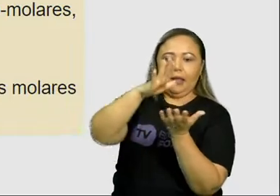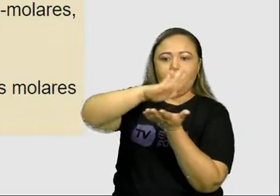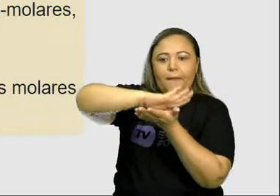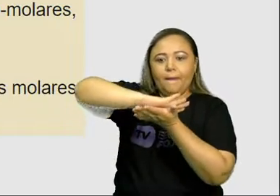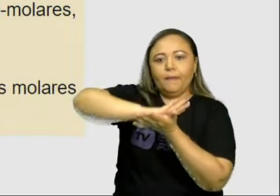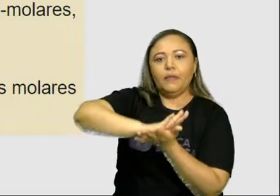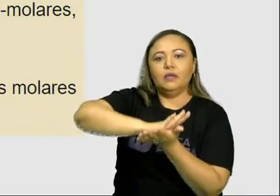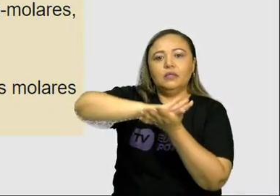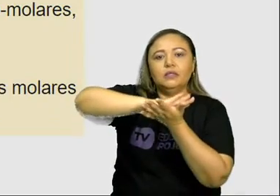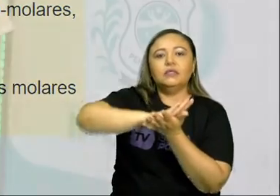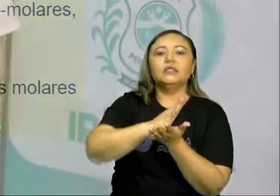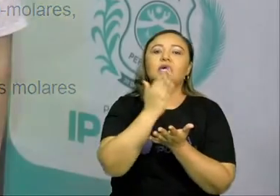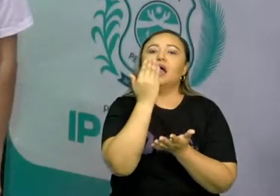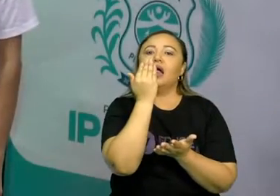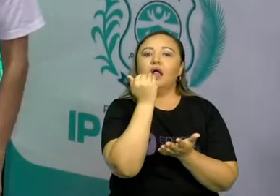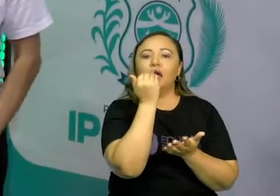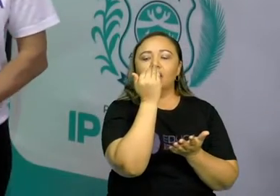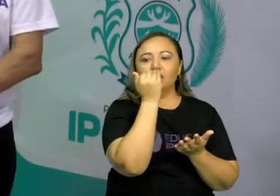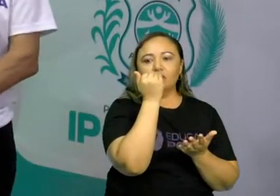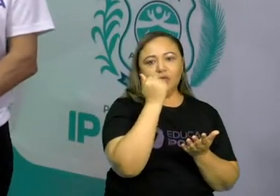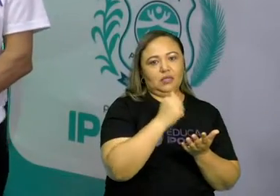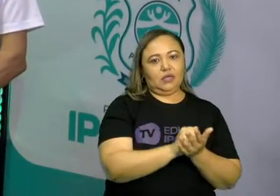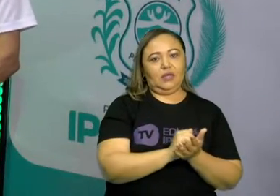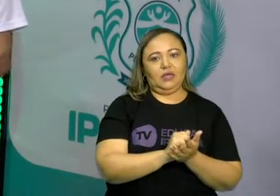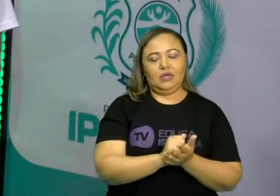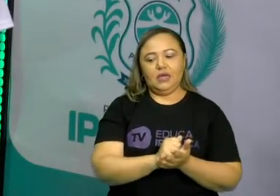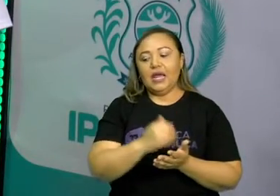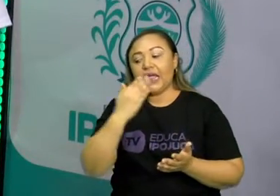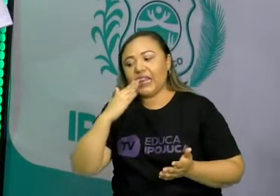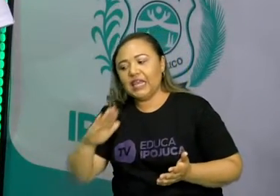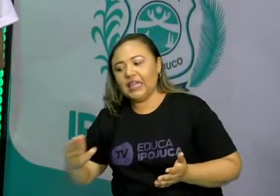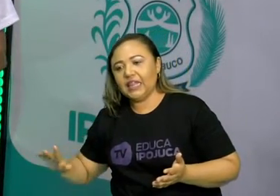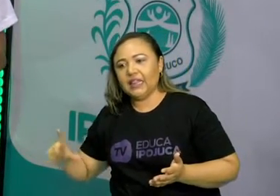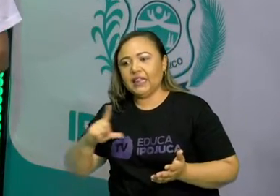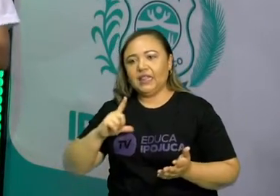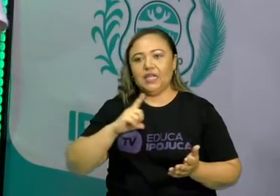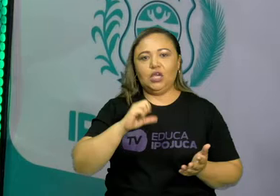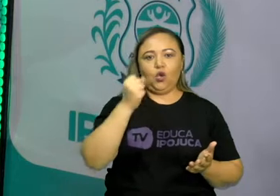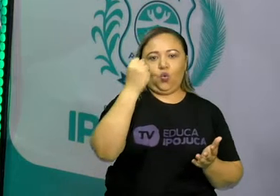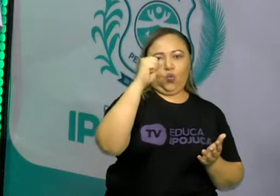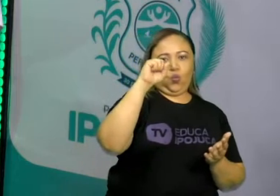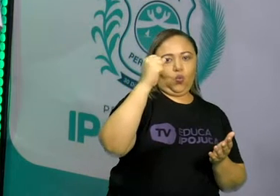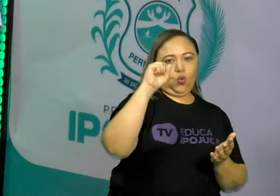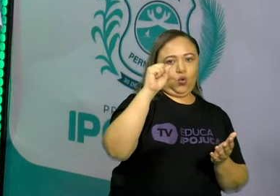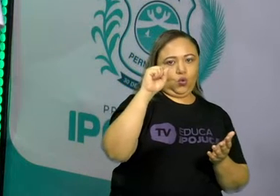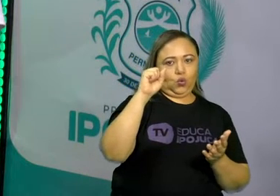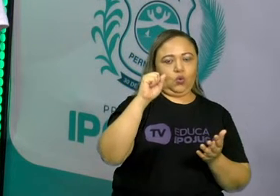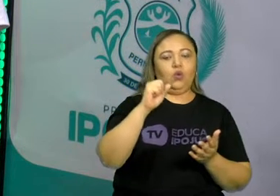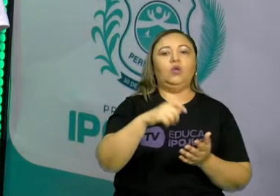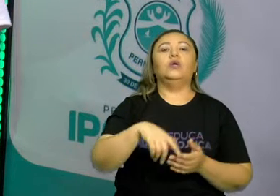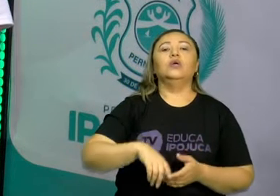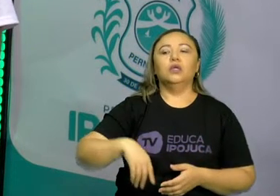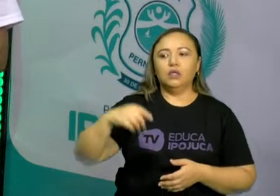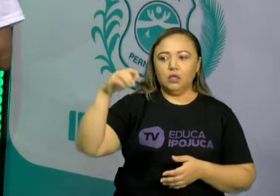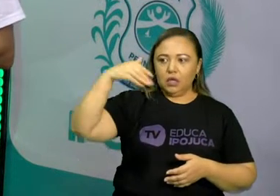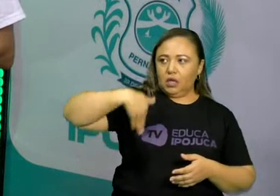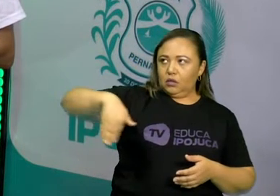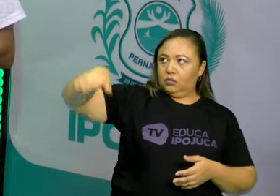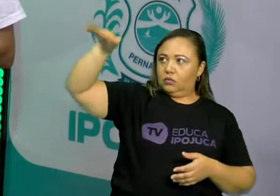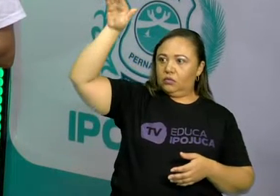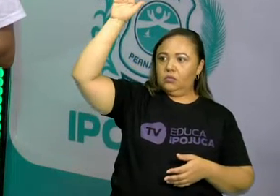adultos têm 12. Deu para compreender? É bom lavar a mão bem lavadinha.